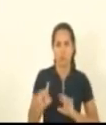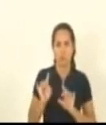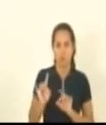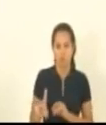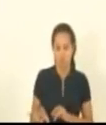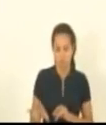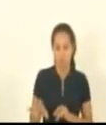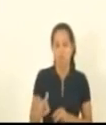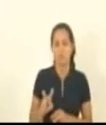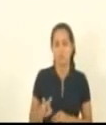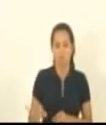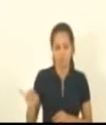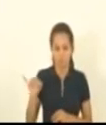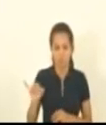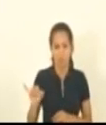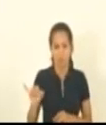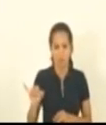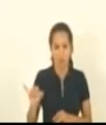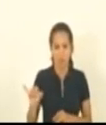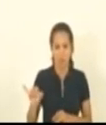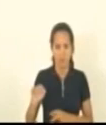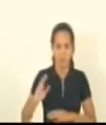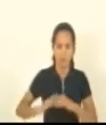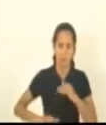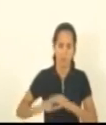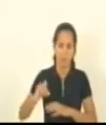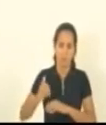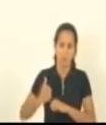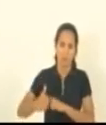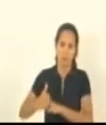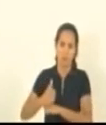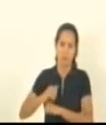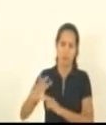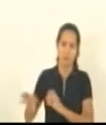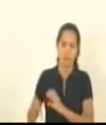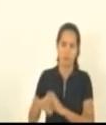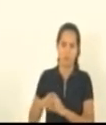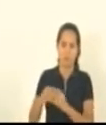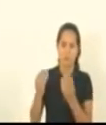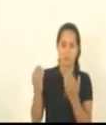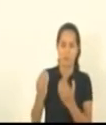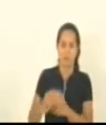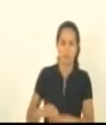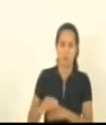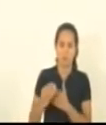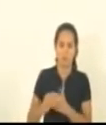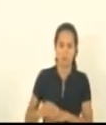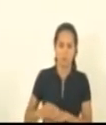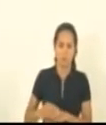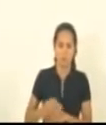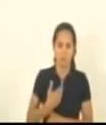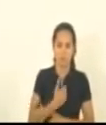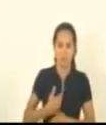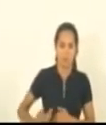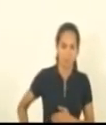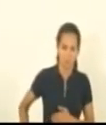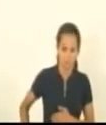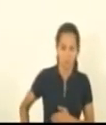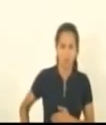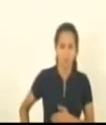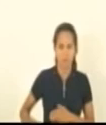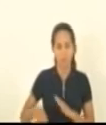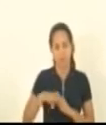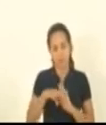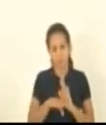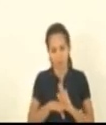coloca mais uma profissão para se poder fazer concursos públicos na classificação de analista